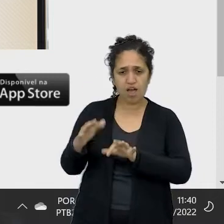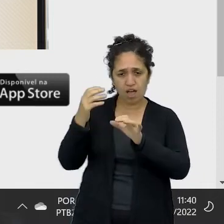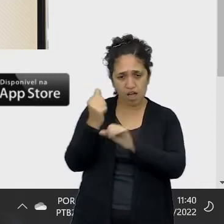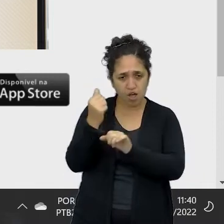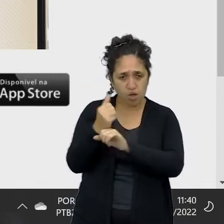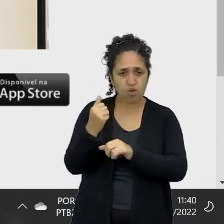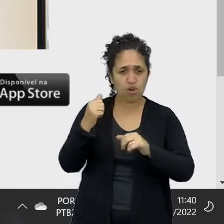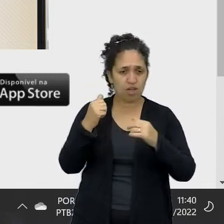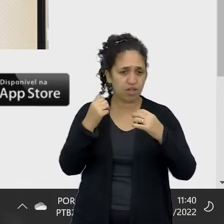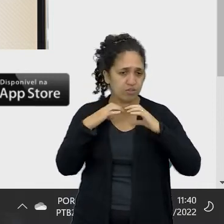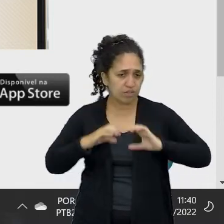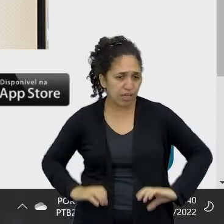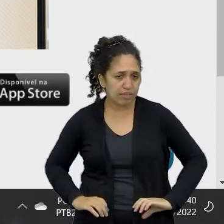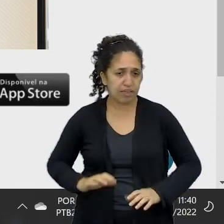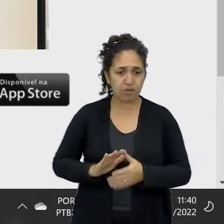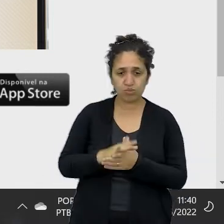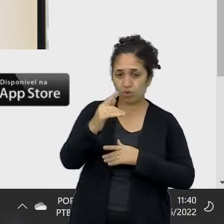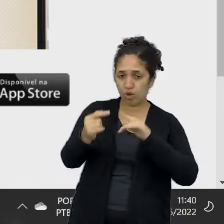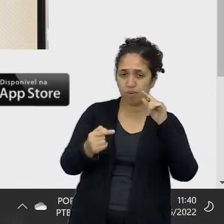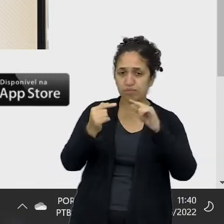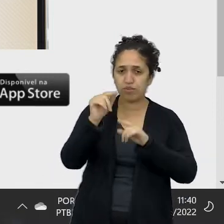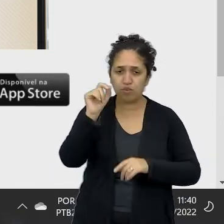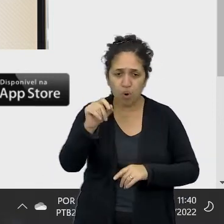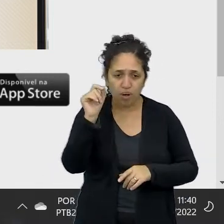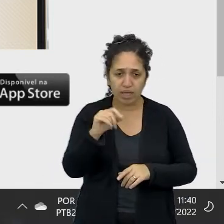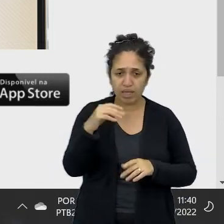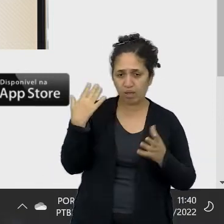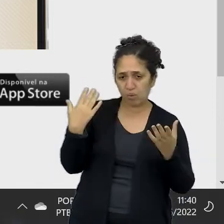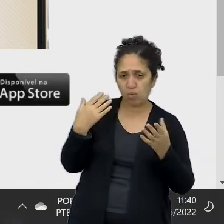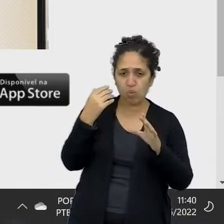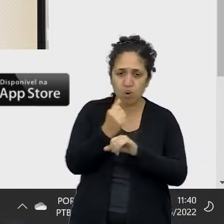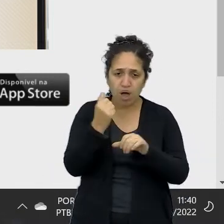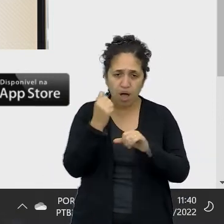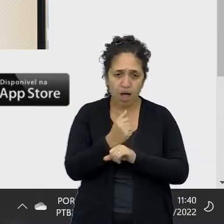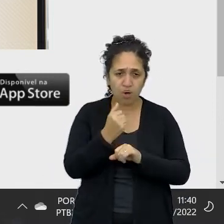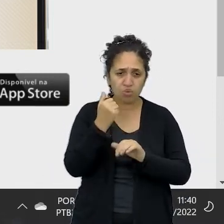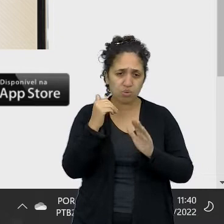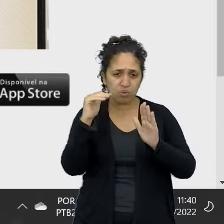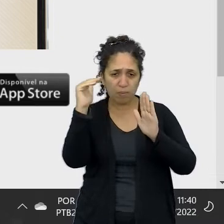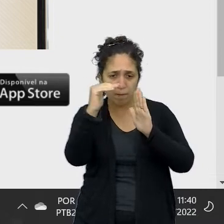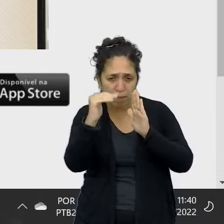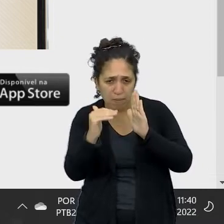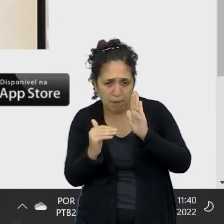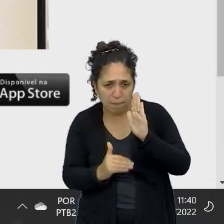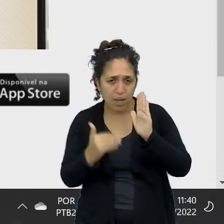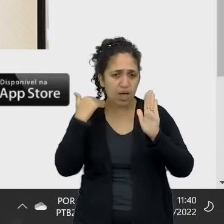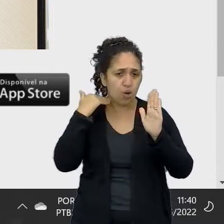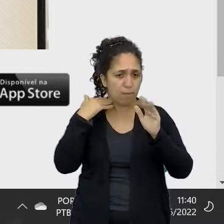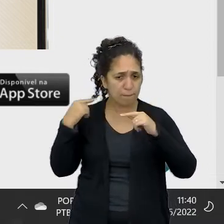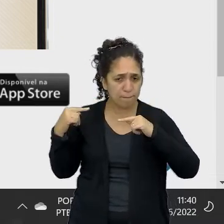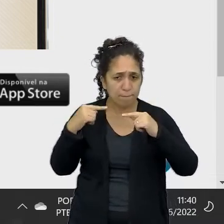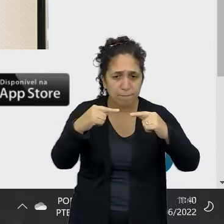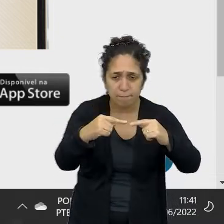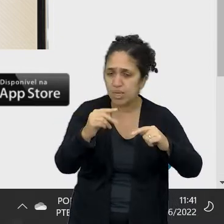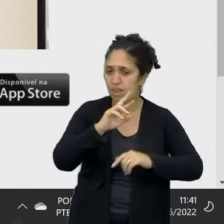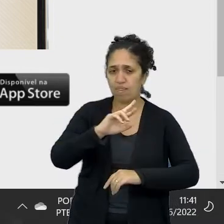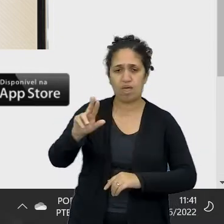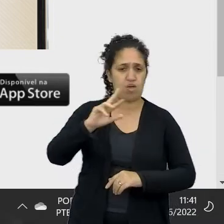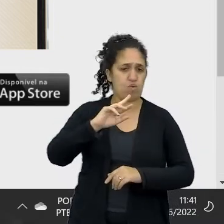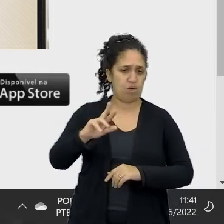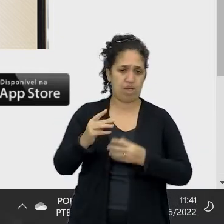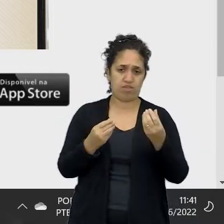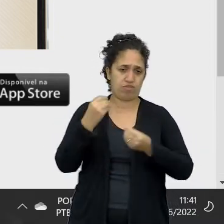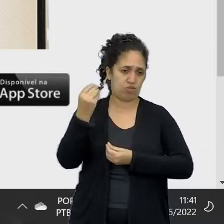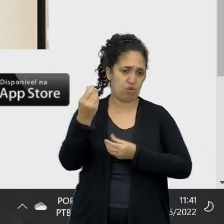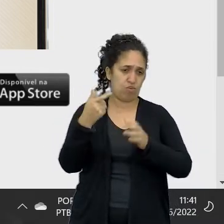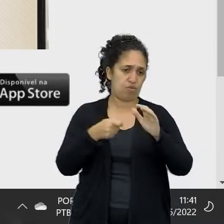cidadão não tem por objetivo aferir os cálculos realizados pelas instituições financeiras nas contratações